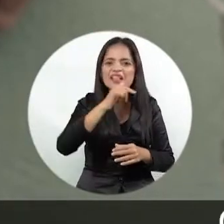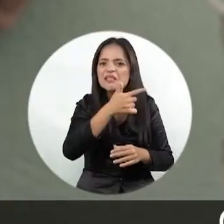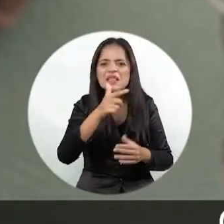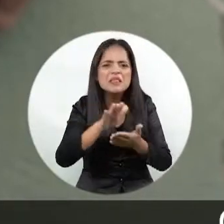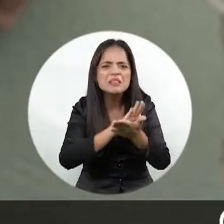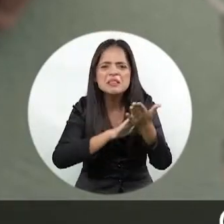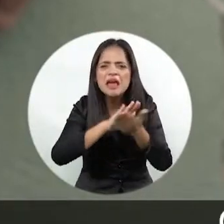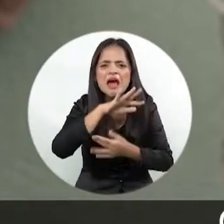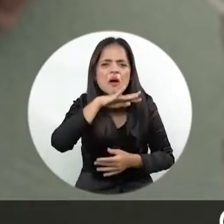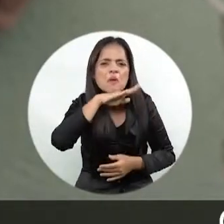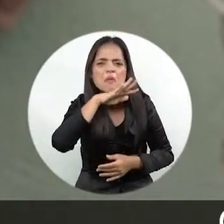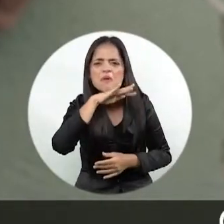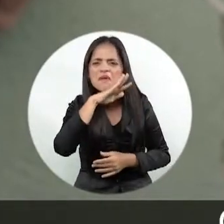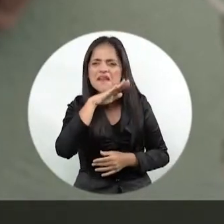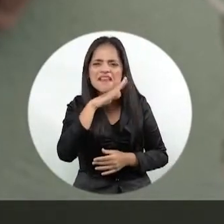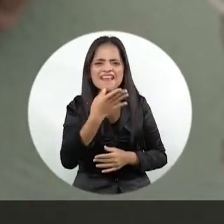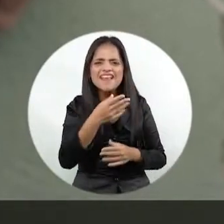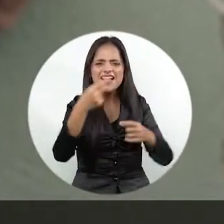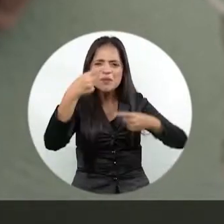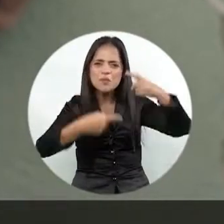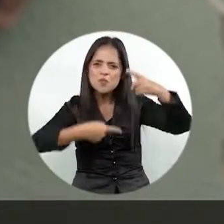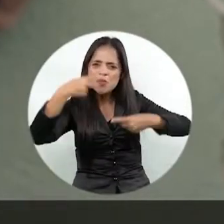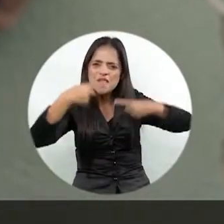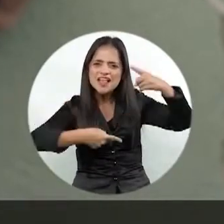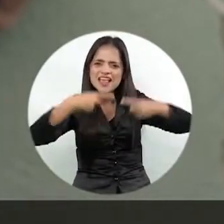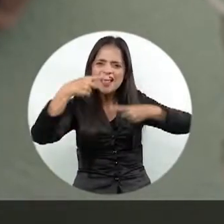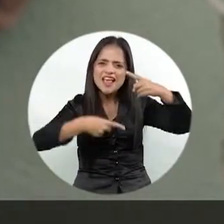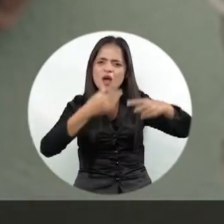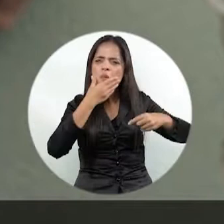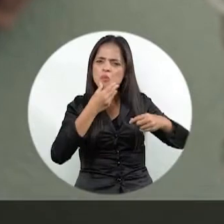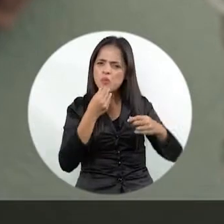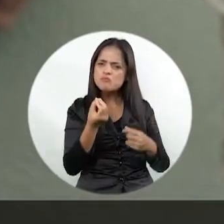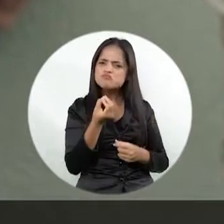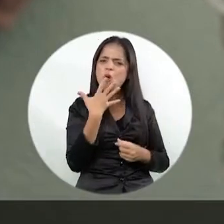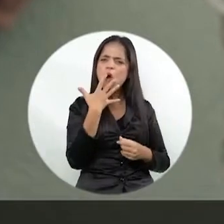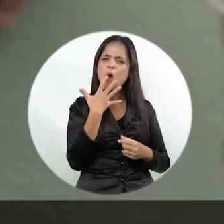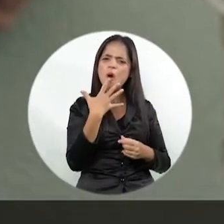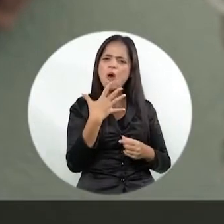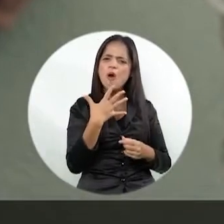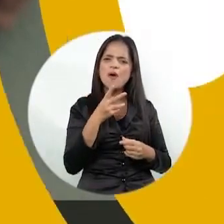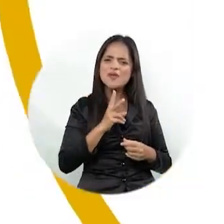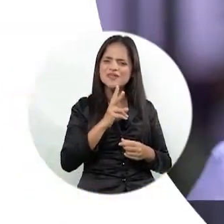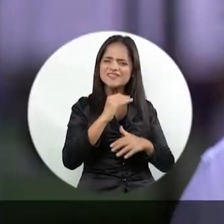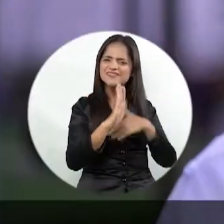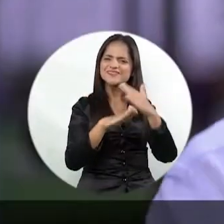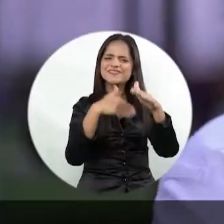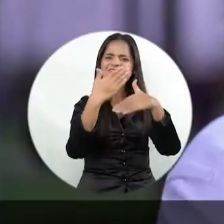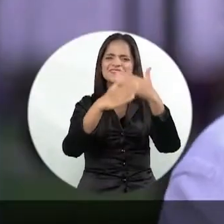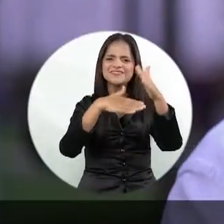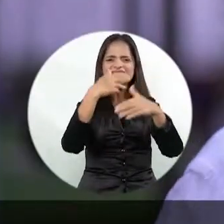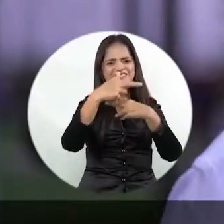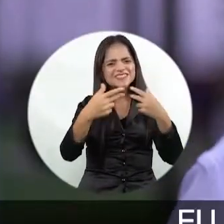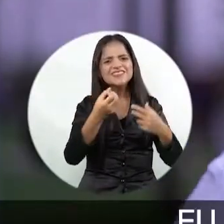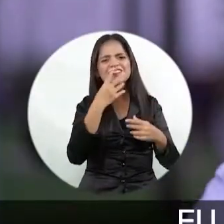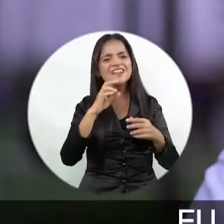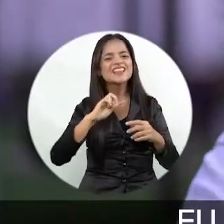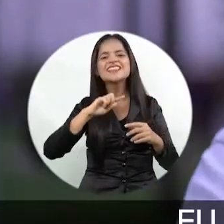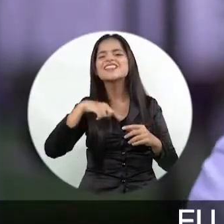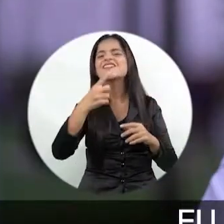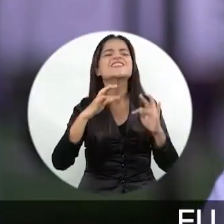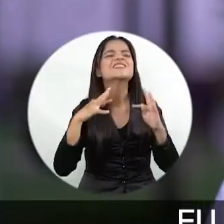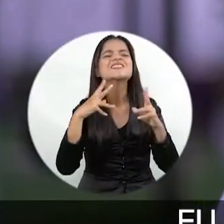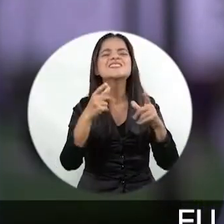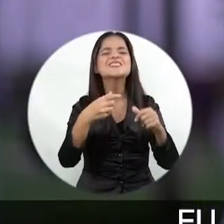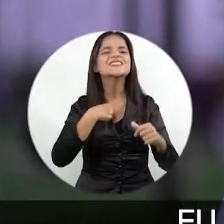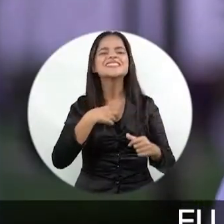política, como carreira política que ele tem. Não tem nenhum processo. Isso é um ponto muito positivo. Depois de tudo, eu me sinto